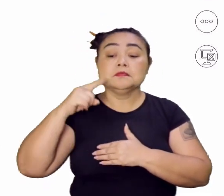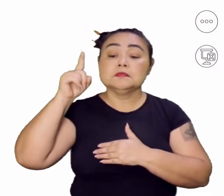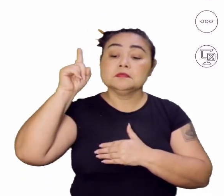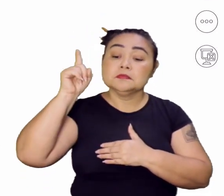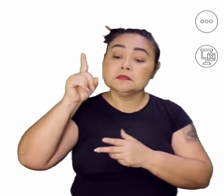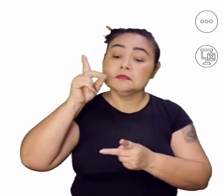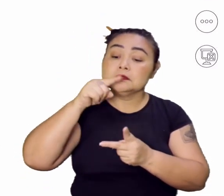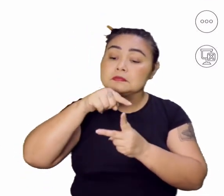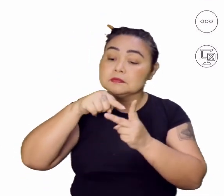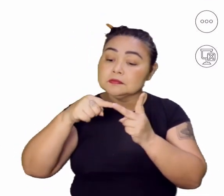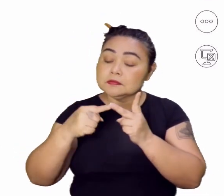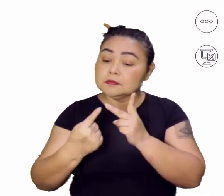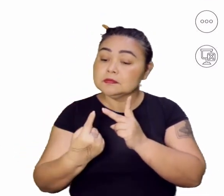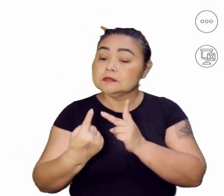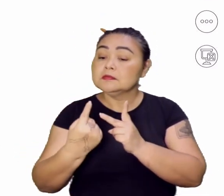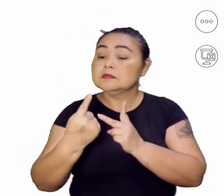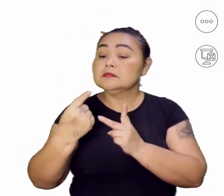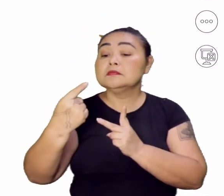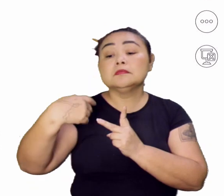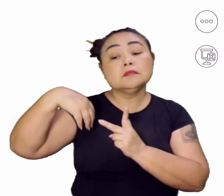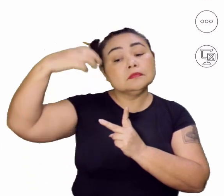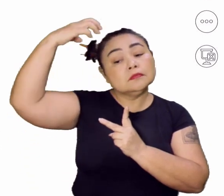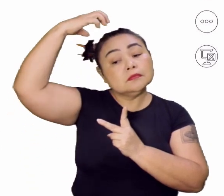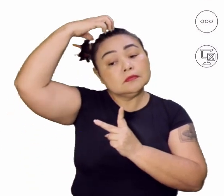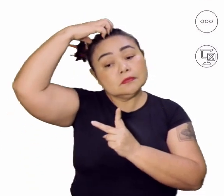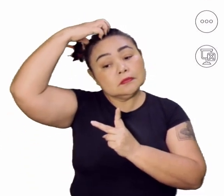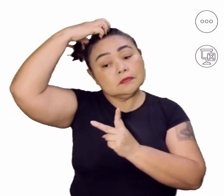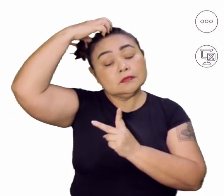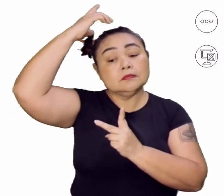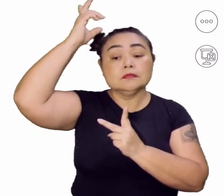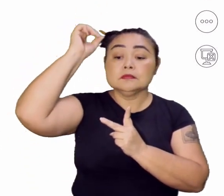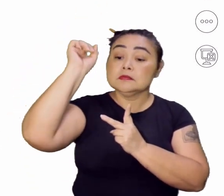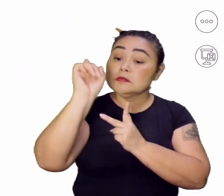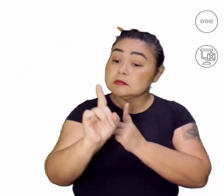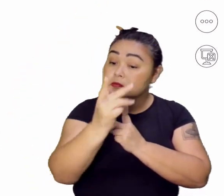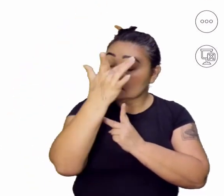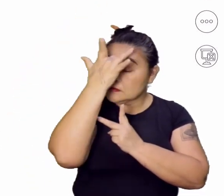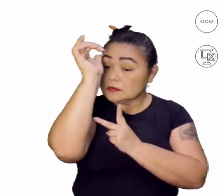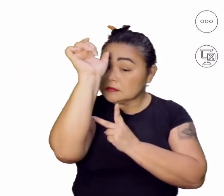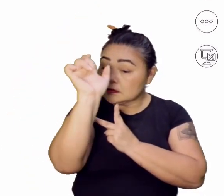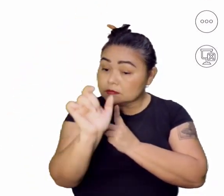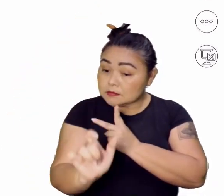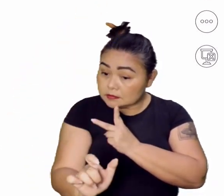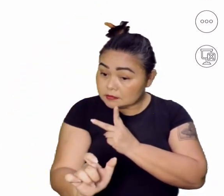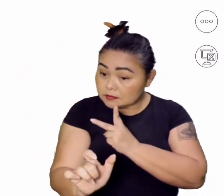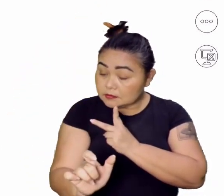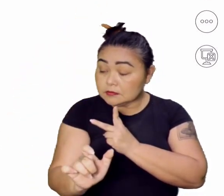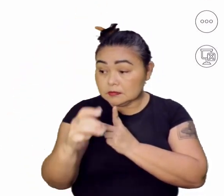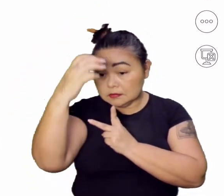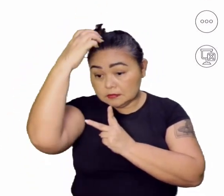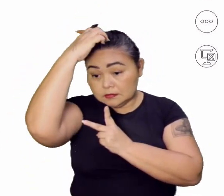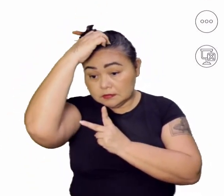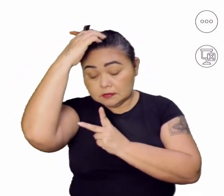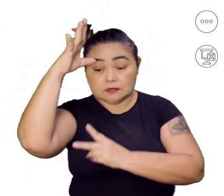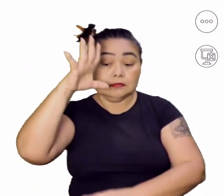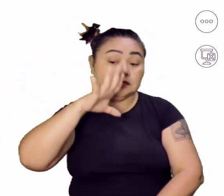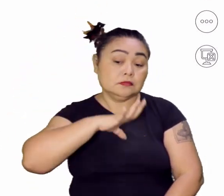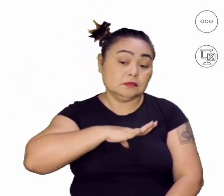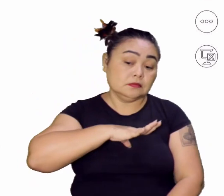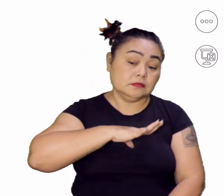ao mesmo tempo, rei de Portugal. Então, temos aqui a União